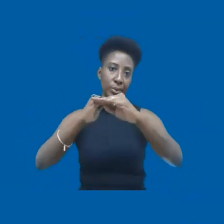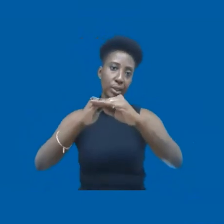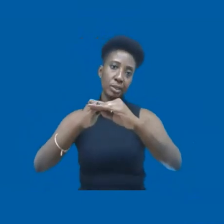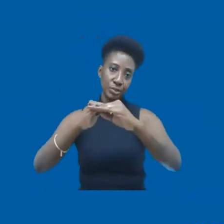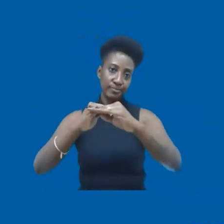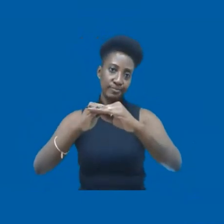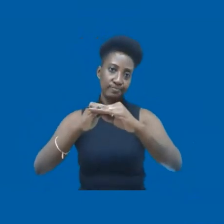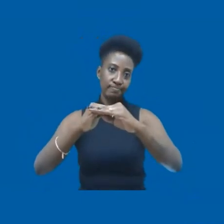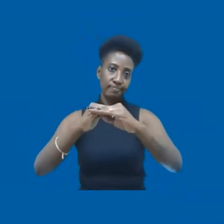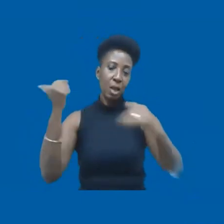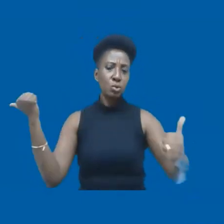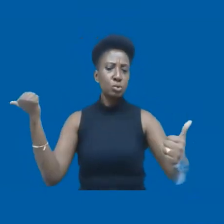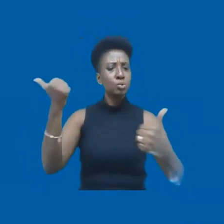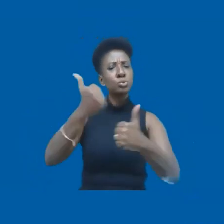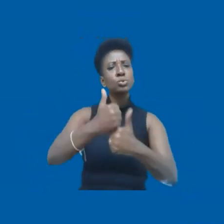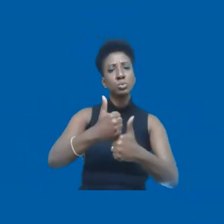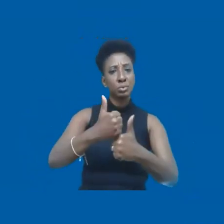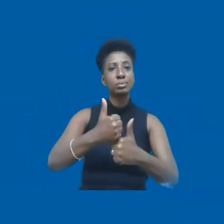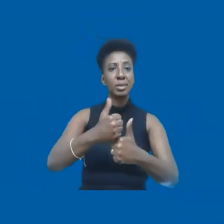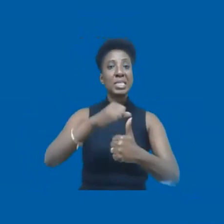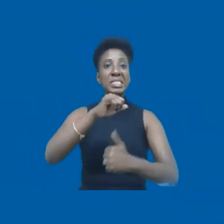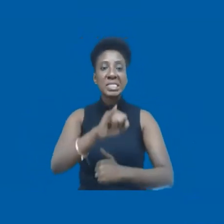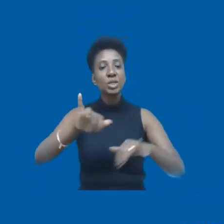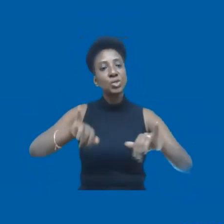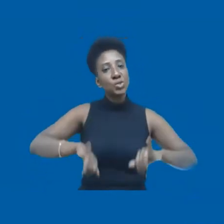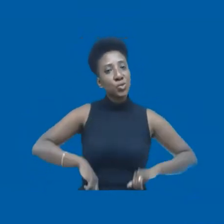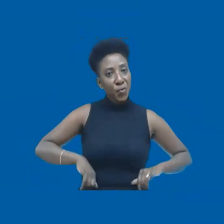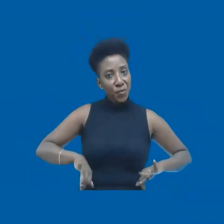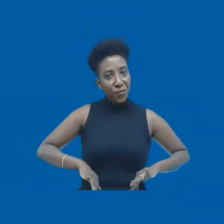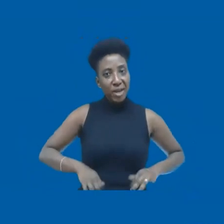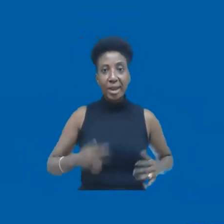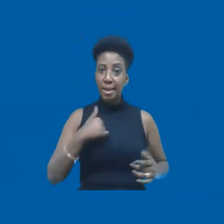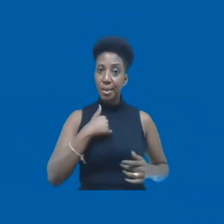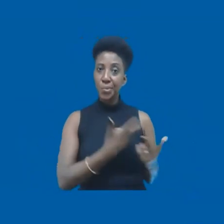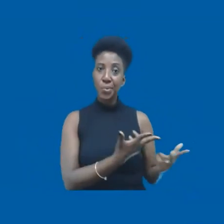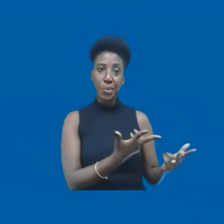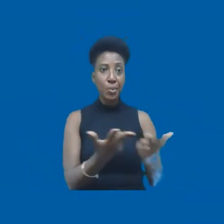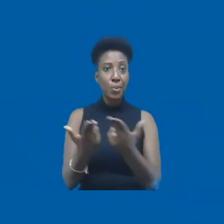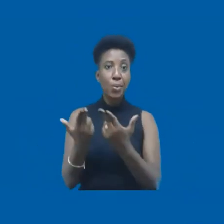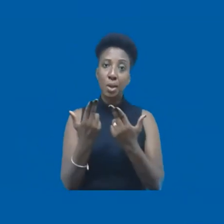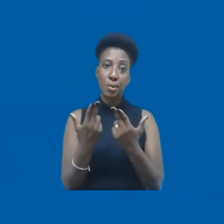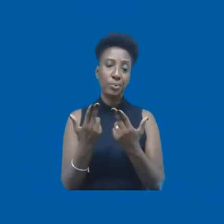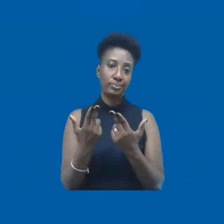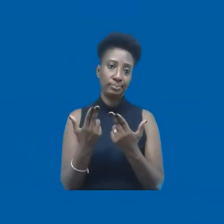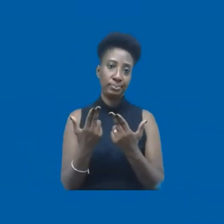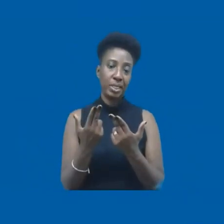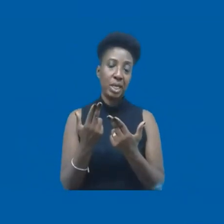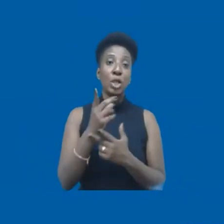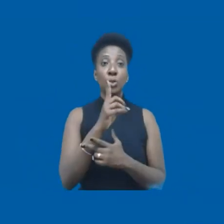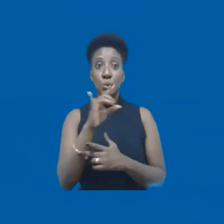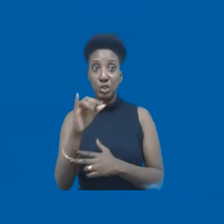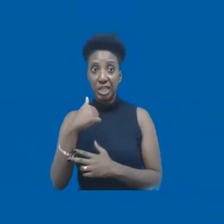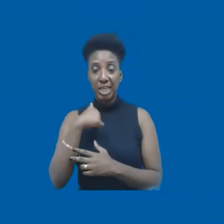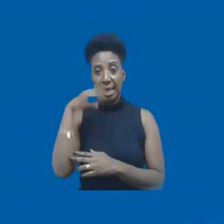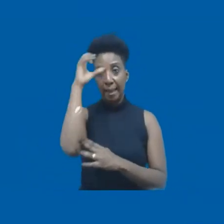Se colocar no lugar dele. Se ele está sofrendo, eu também vou estar sofrendo. Ubuntu. No dia que a gente aprender